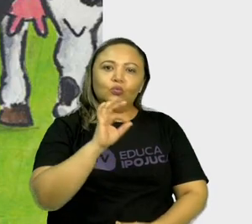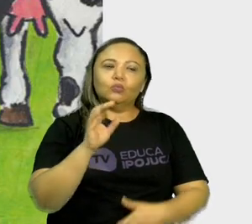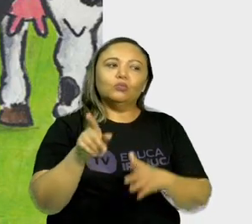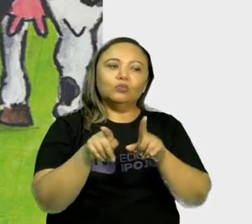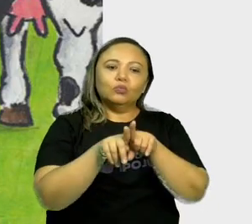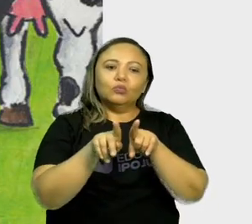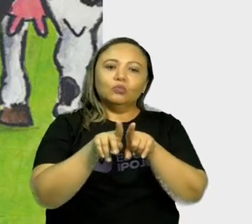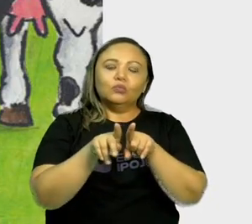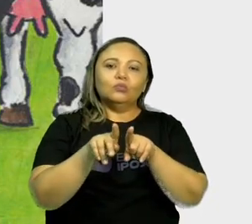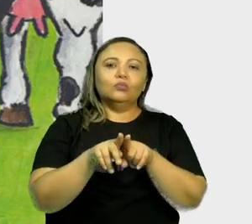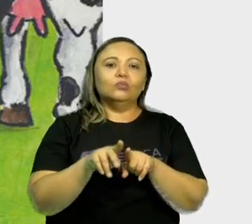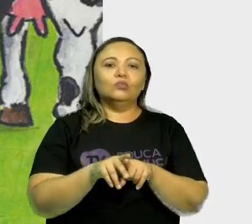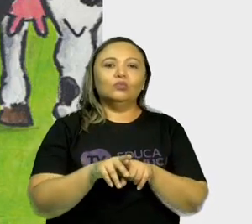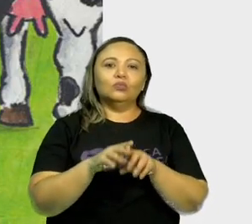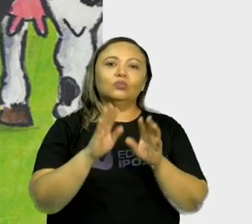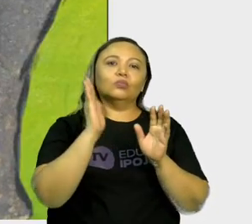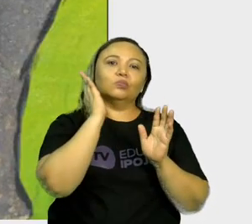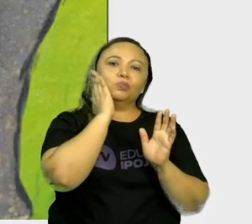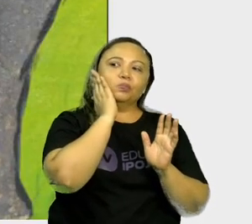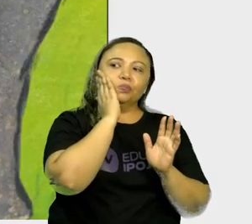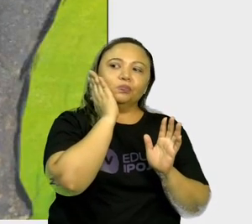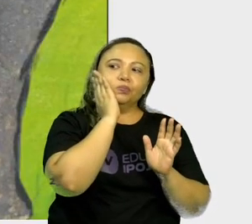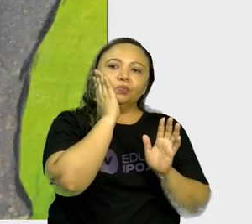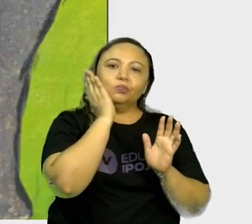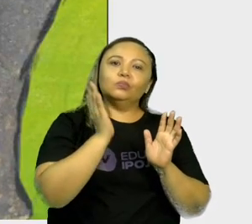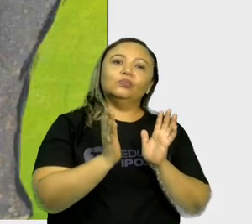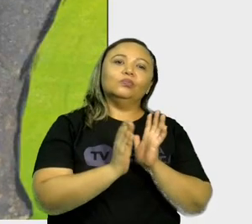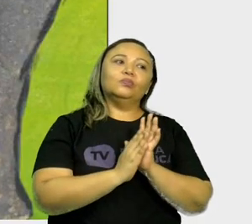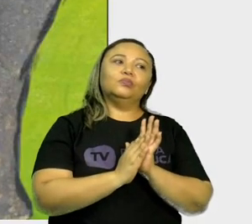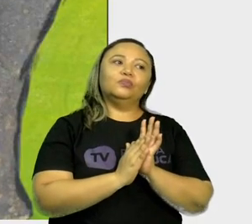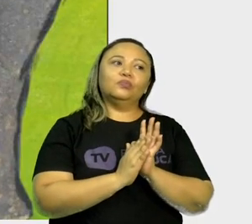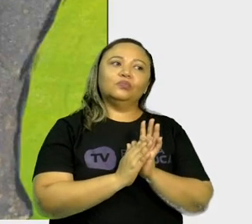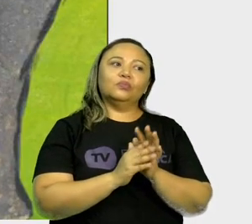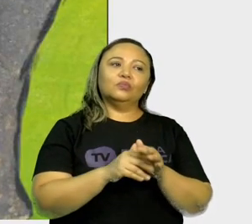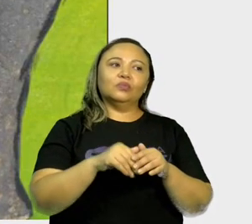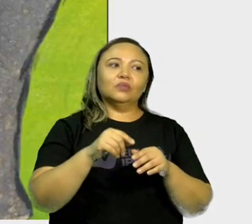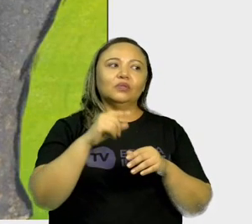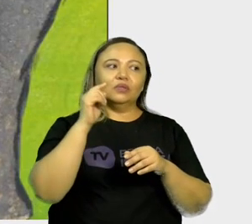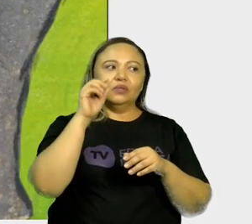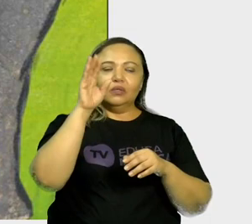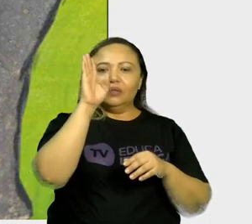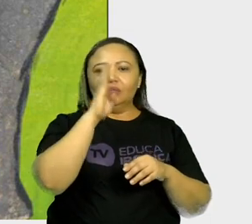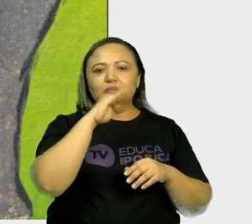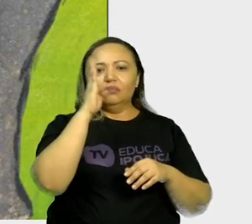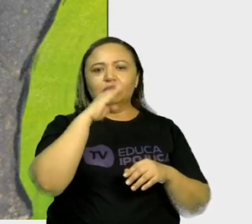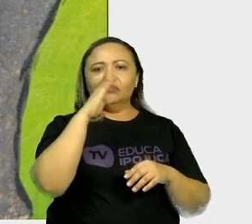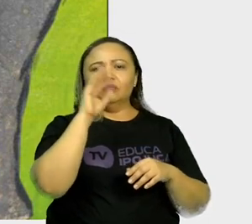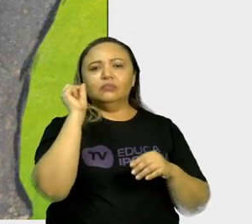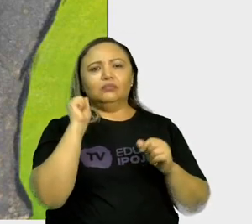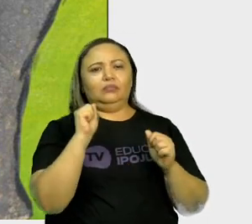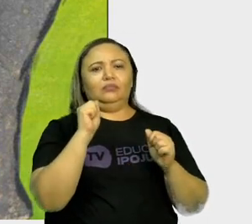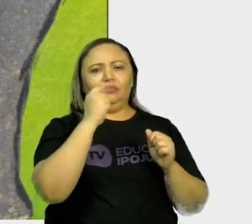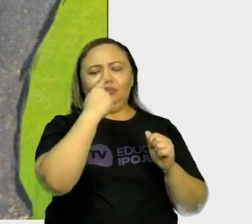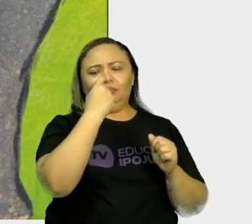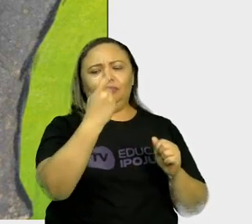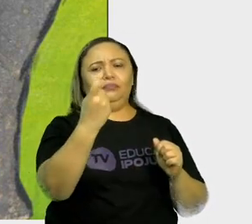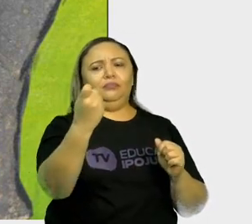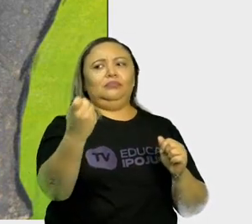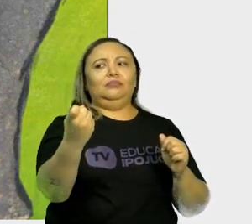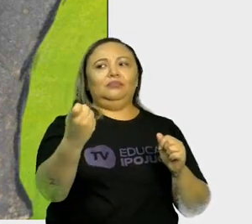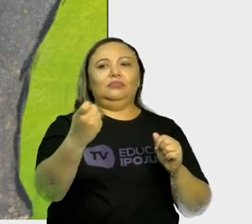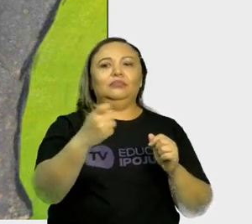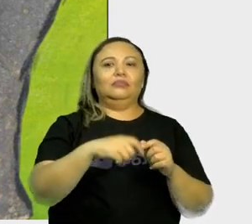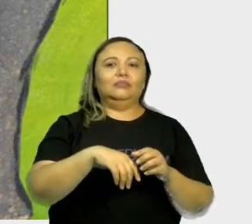Temos também o nosso bumbum. De onde saiu esse cheiro? Acho que é preciso